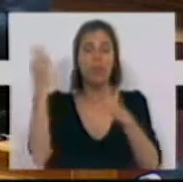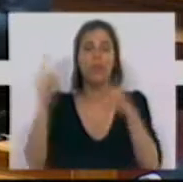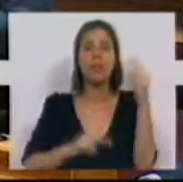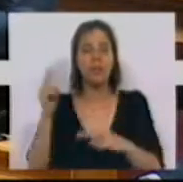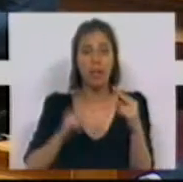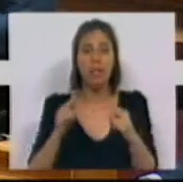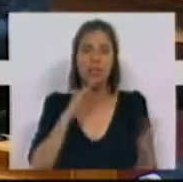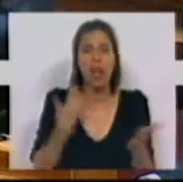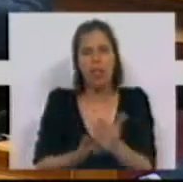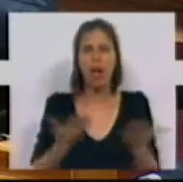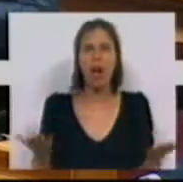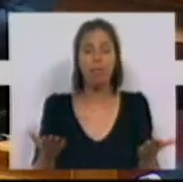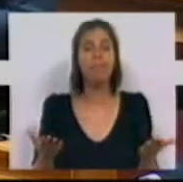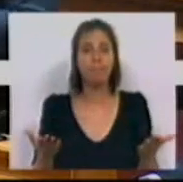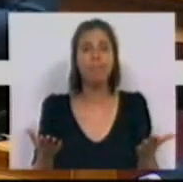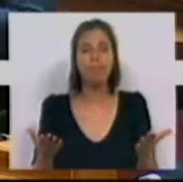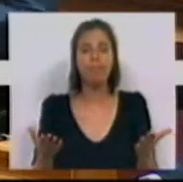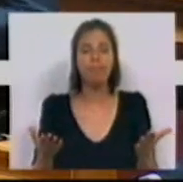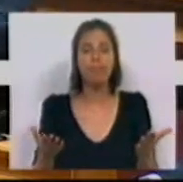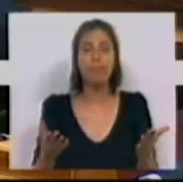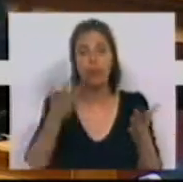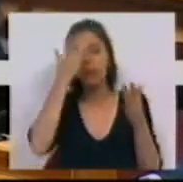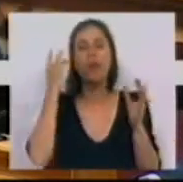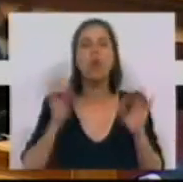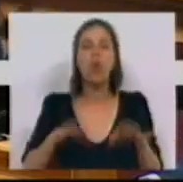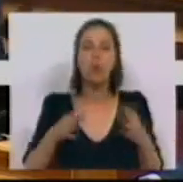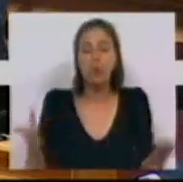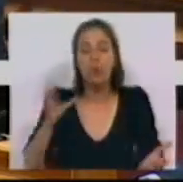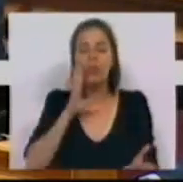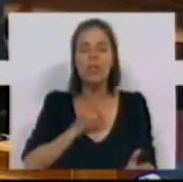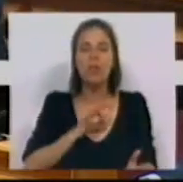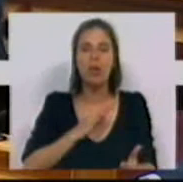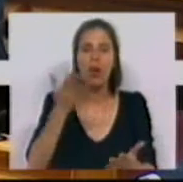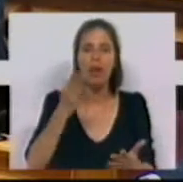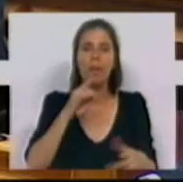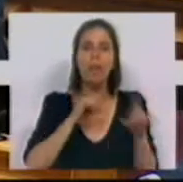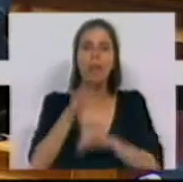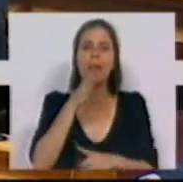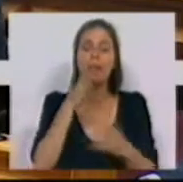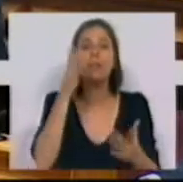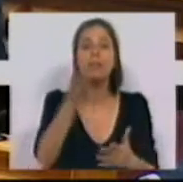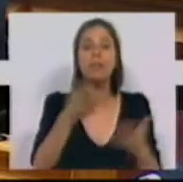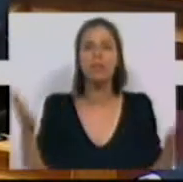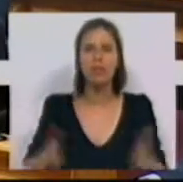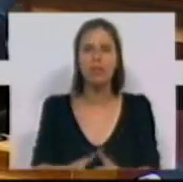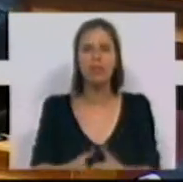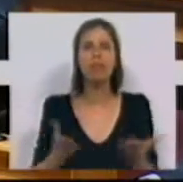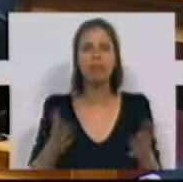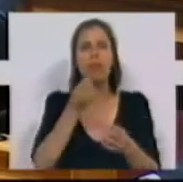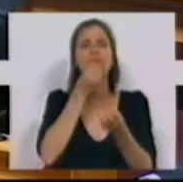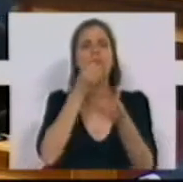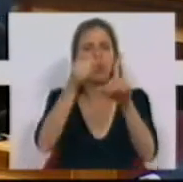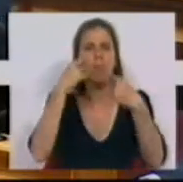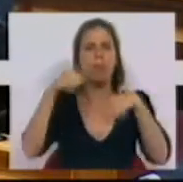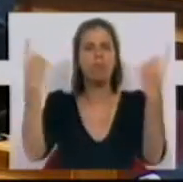finanças fazem. portanto, concluo, Sra. Deputada, dizendo-lhe que fez